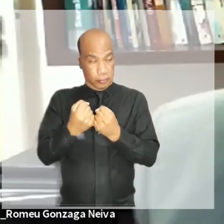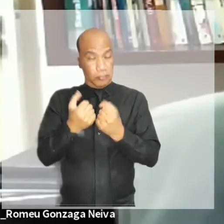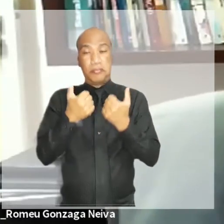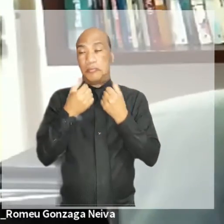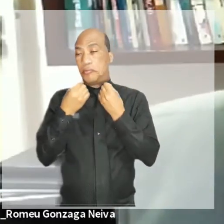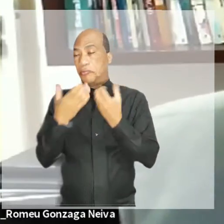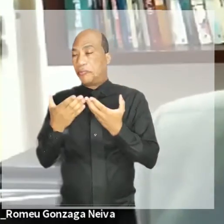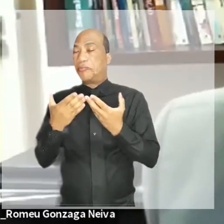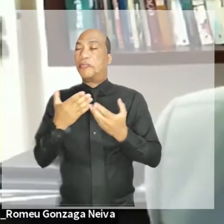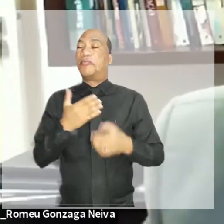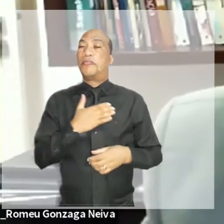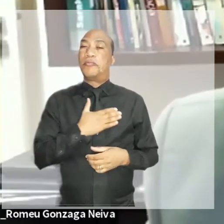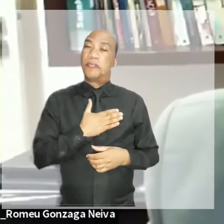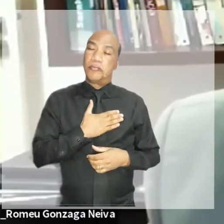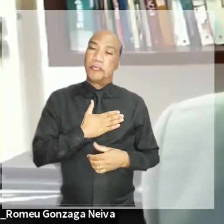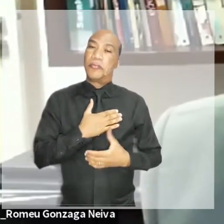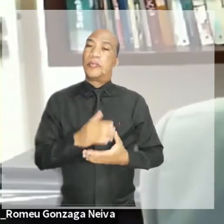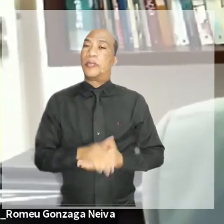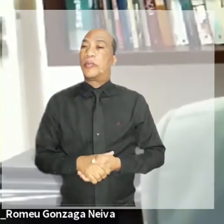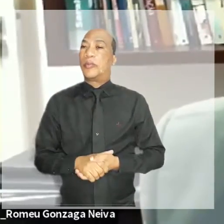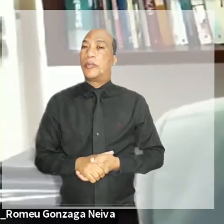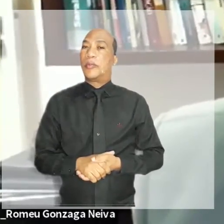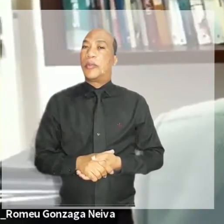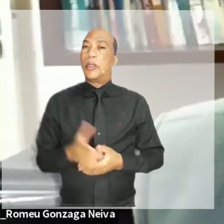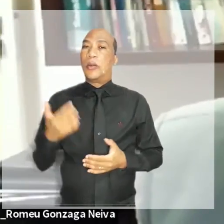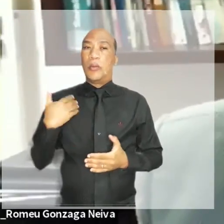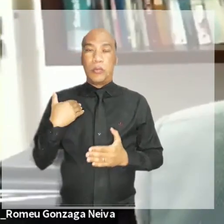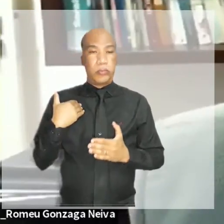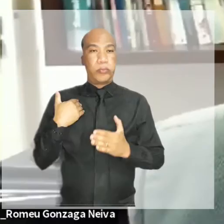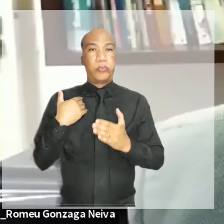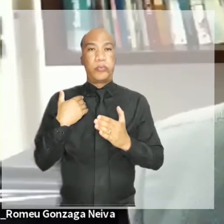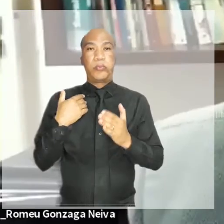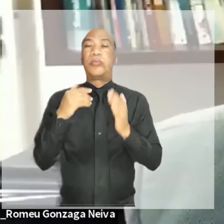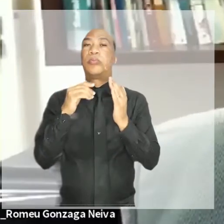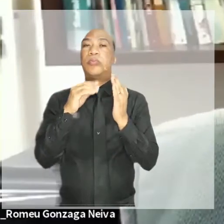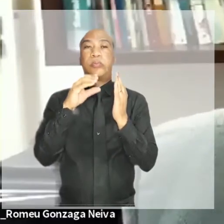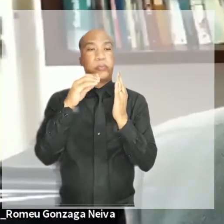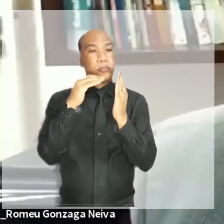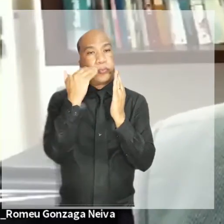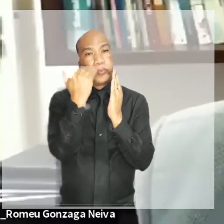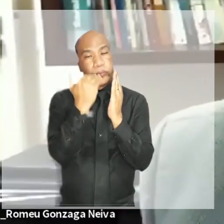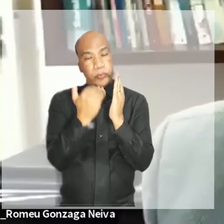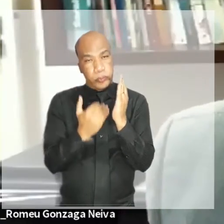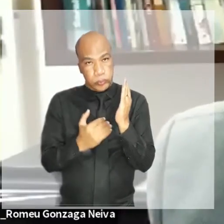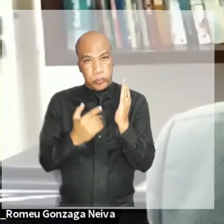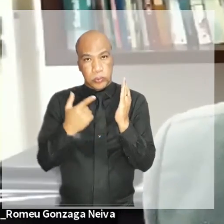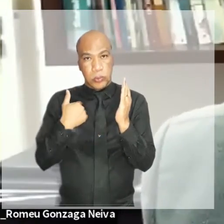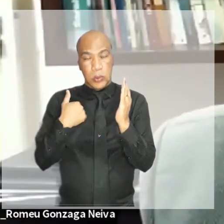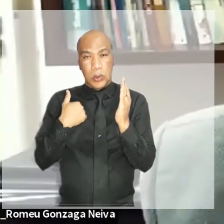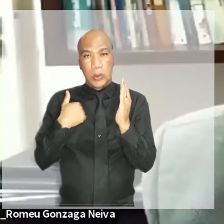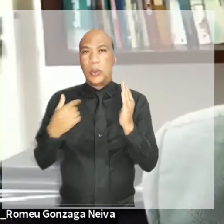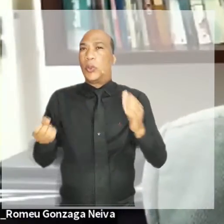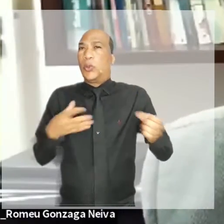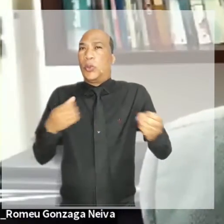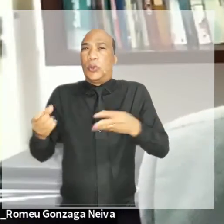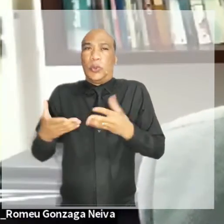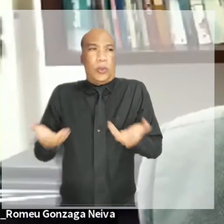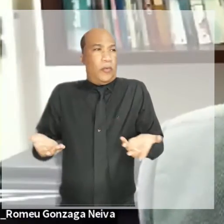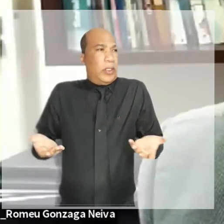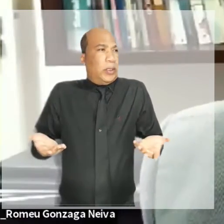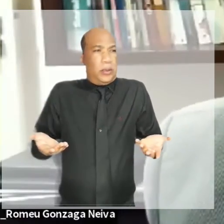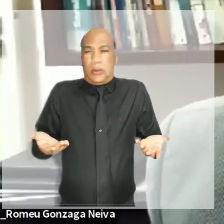O escopo do evento Gestão e Inovação, principalmente a inovação,